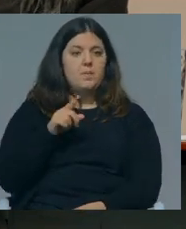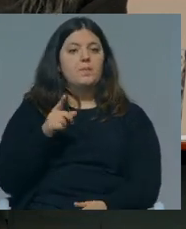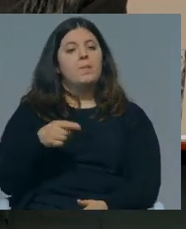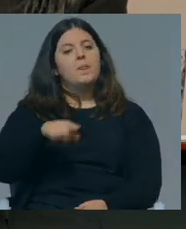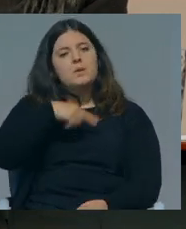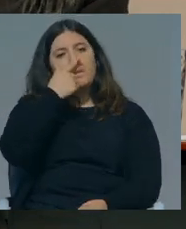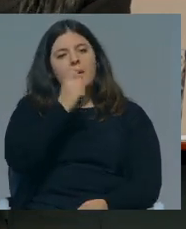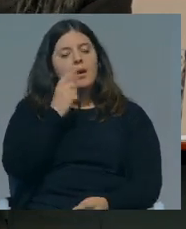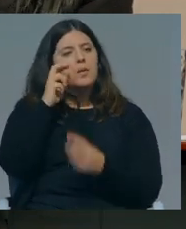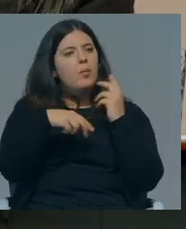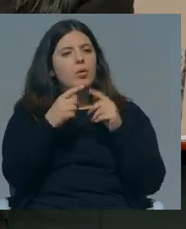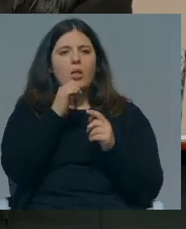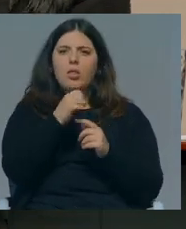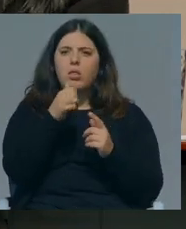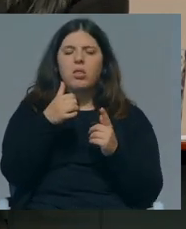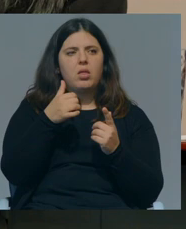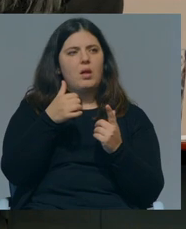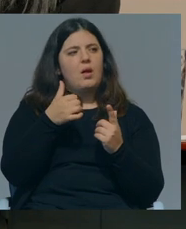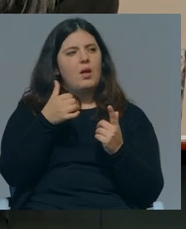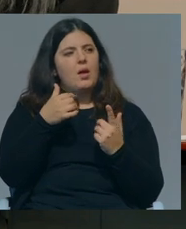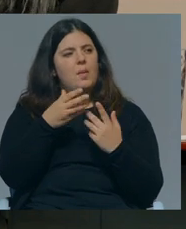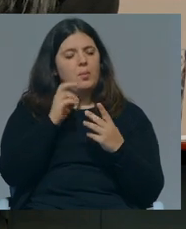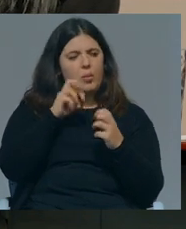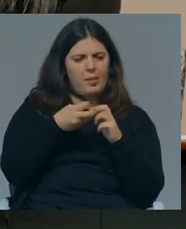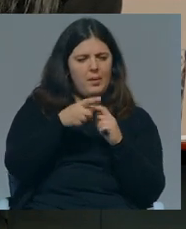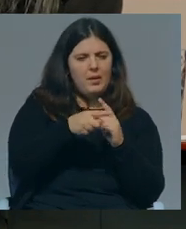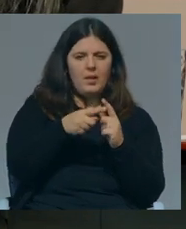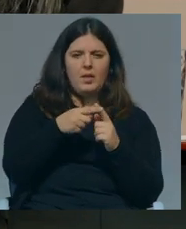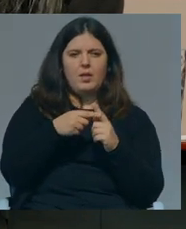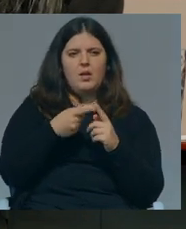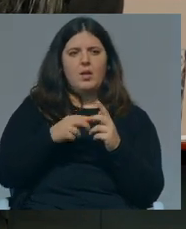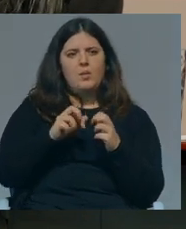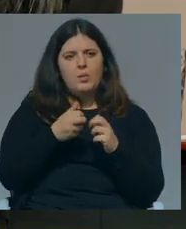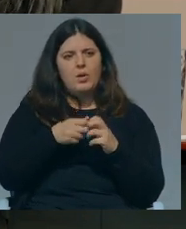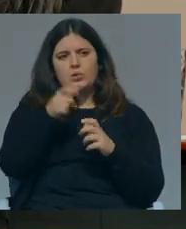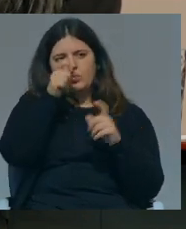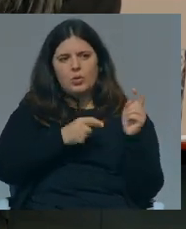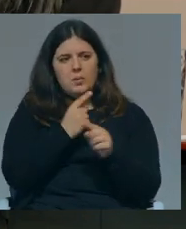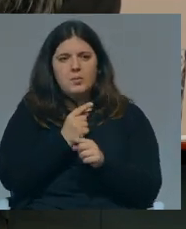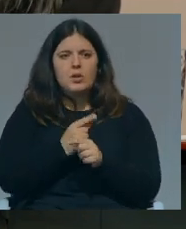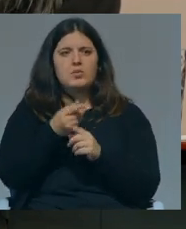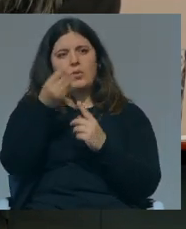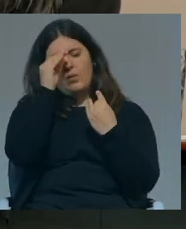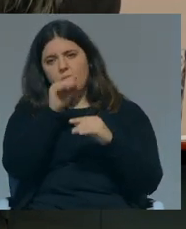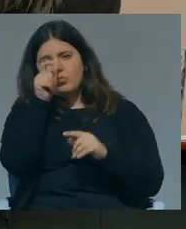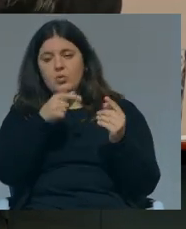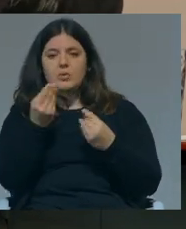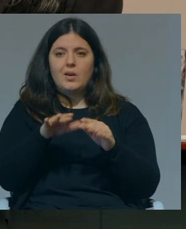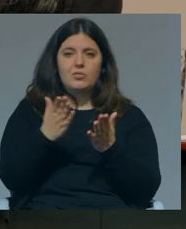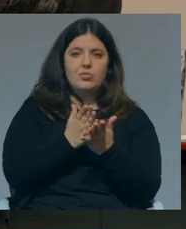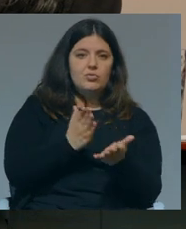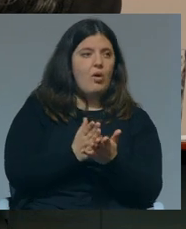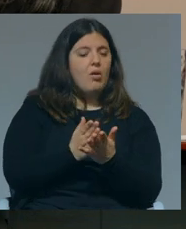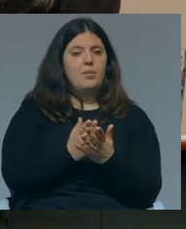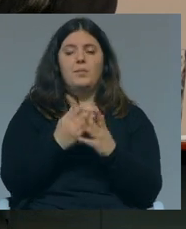nós parece que estamos sempre à procura de uma solução para aquela pescadinha de rabo na boca, estamos sempre a alimentar os mesmos públicos e como é nós conseguimos formar públicos as crianças na escola